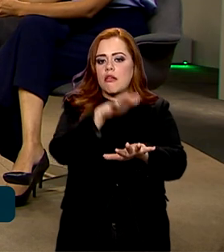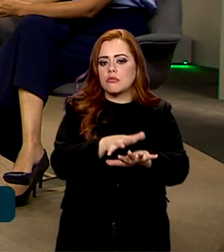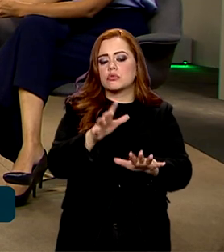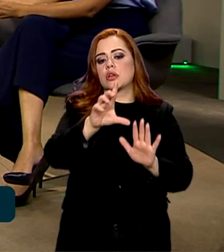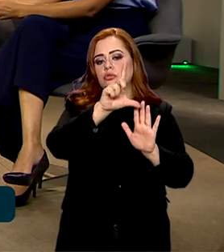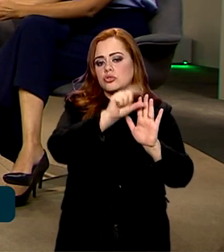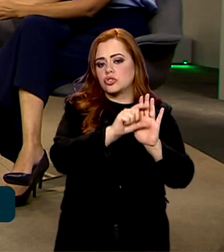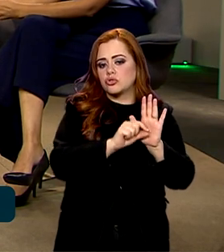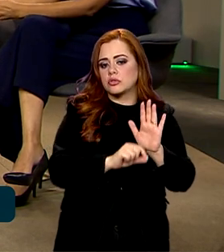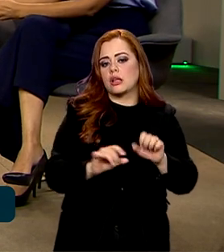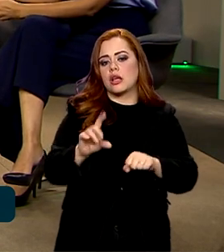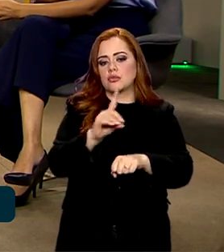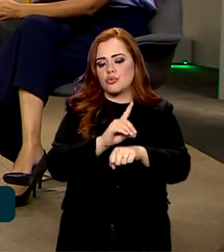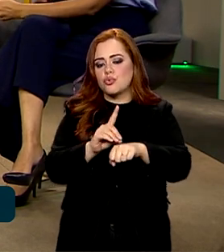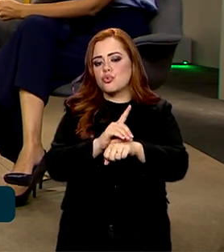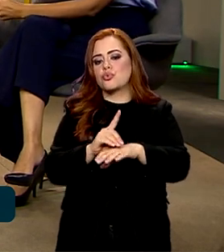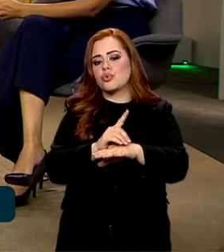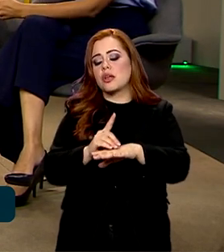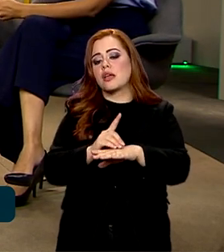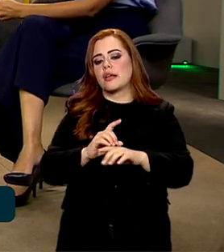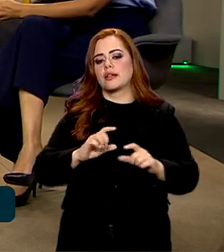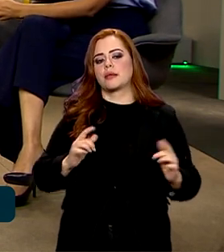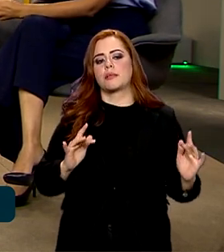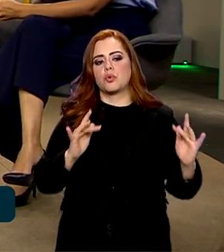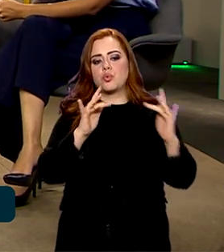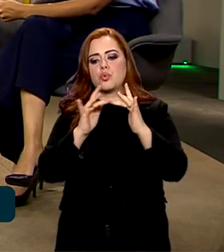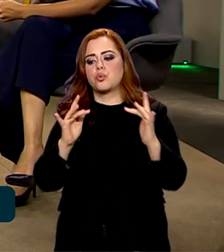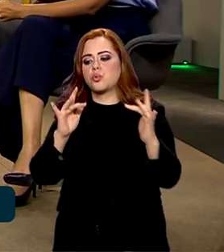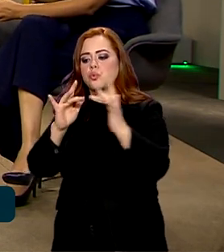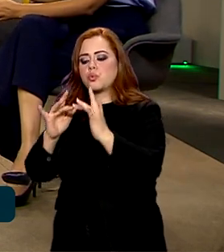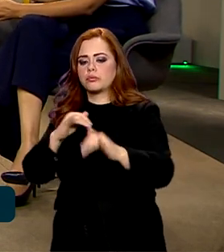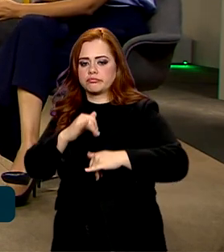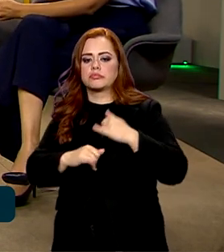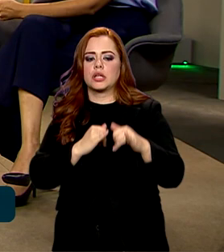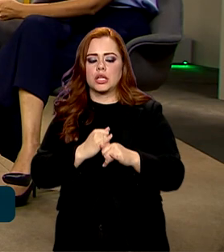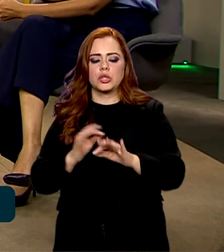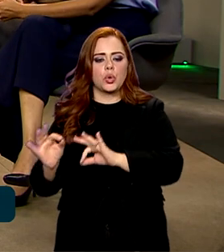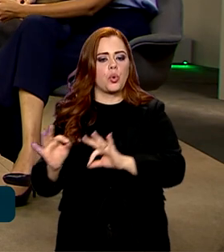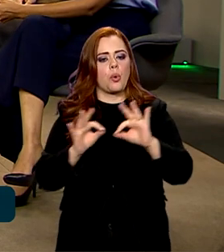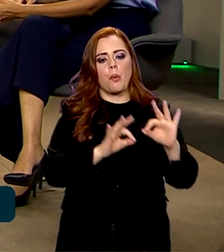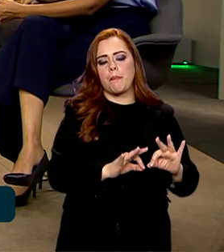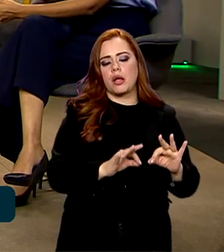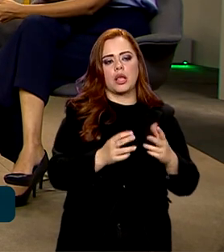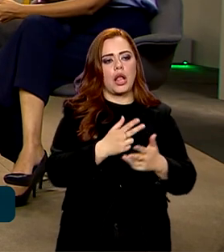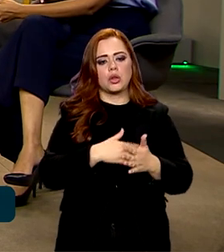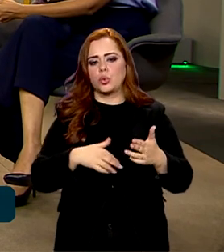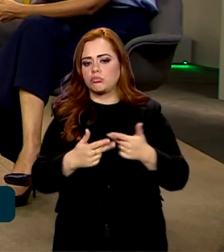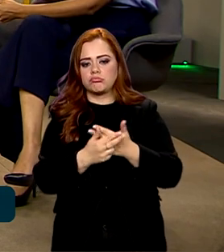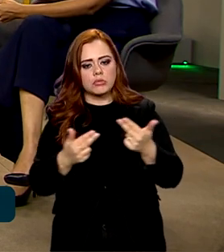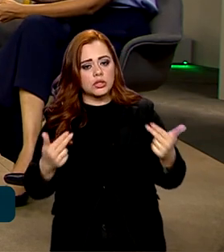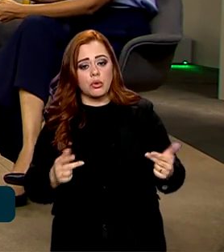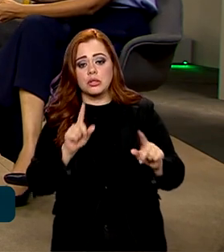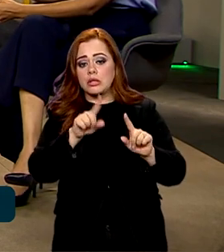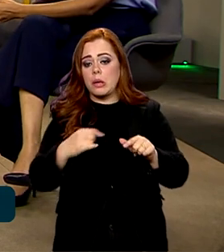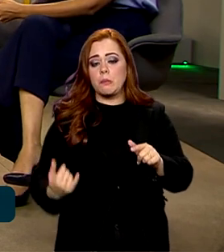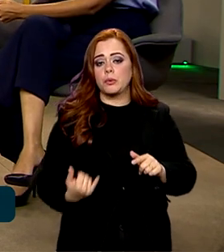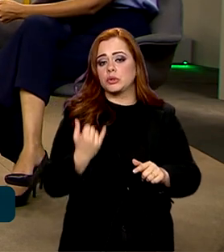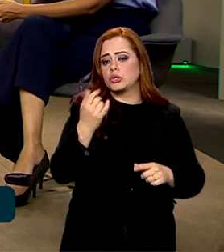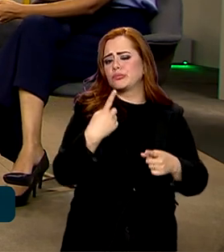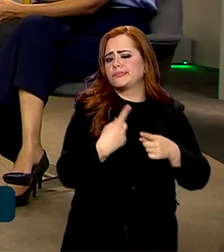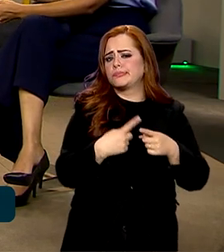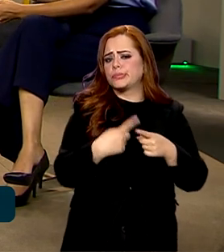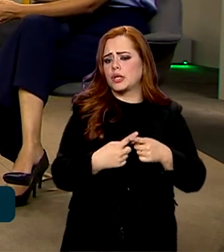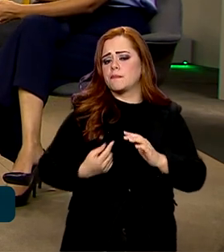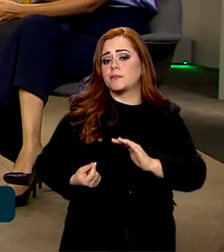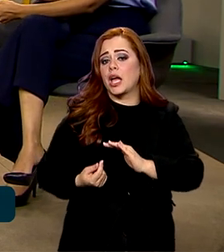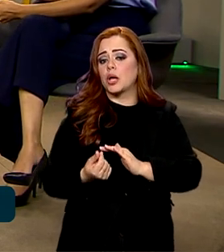e conectividade. Essa evolução do programa que acompanha aí as tendências, né? É fundamental porque a